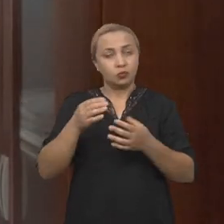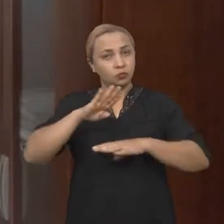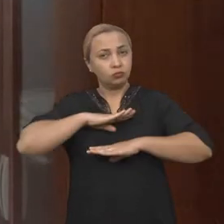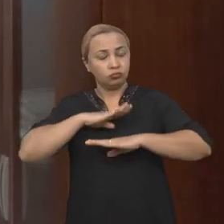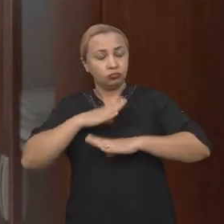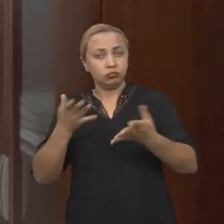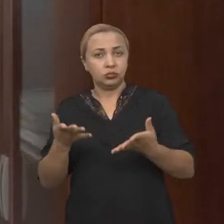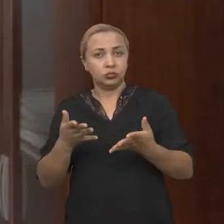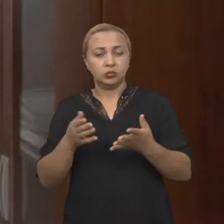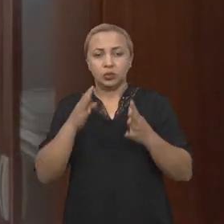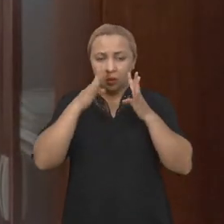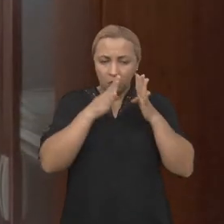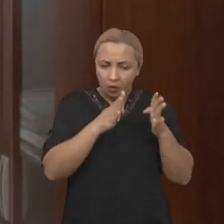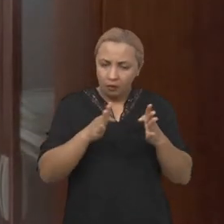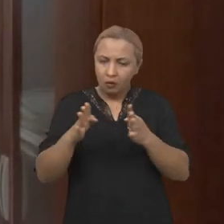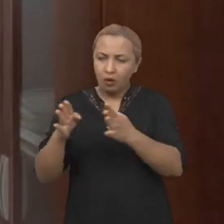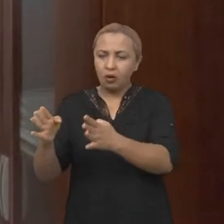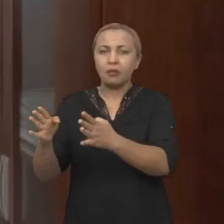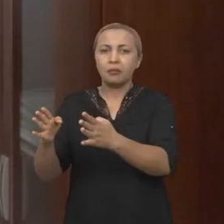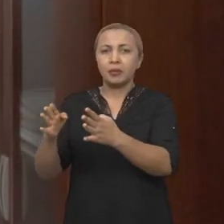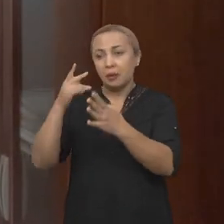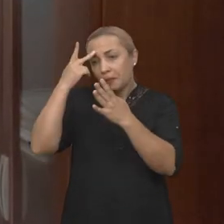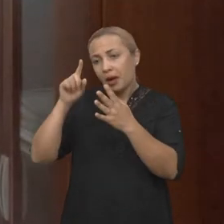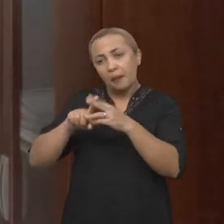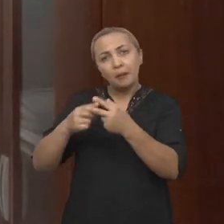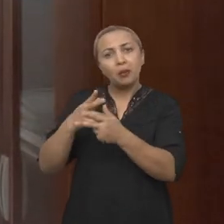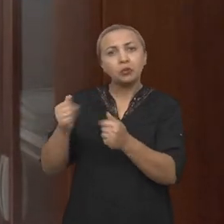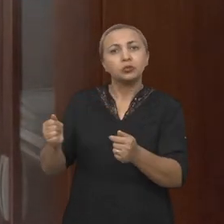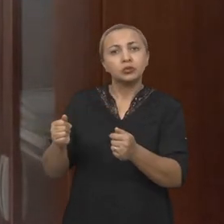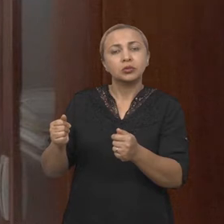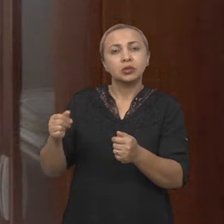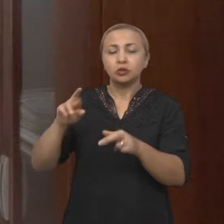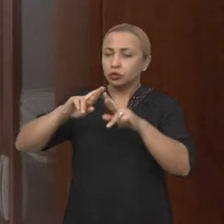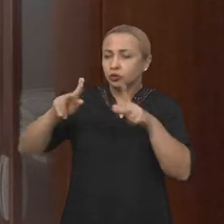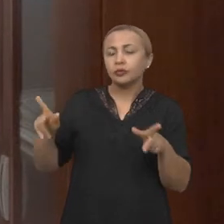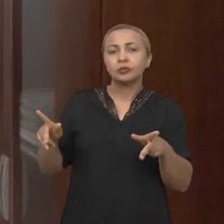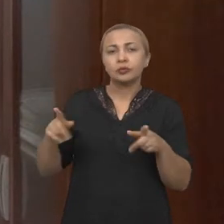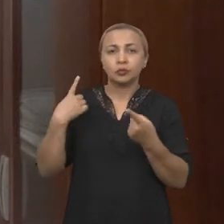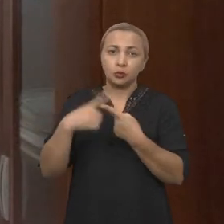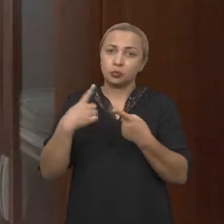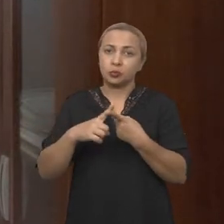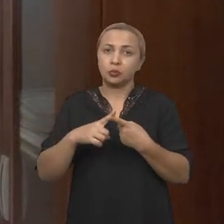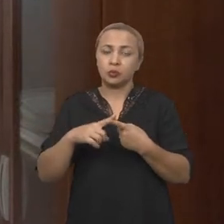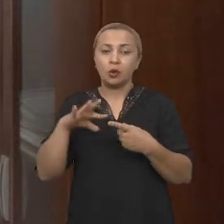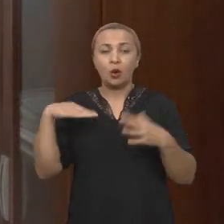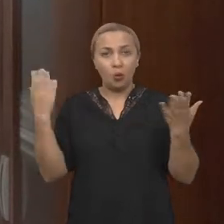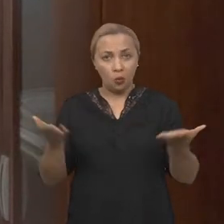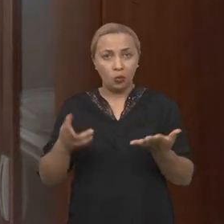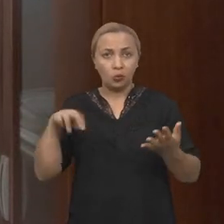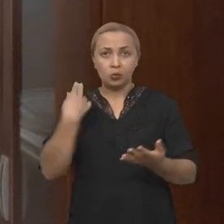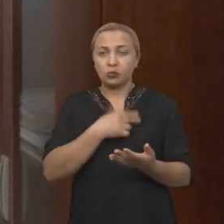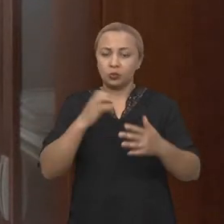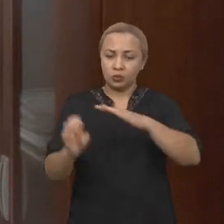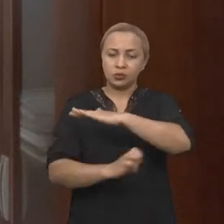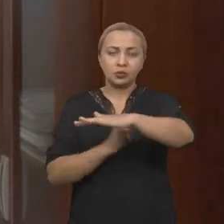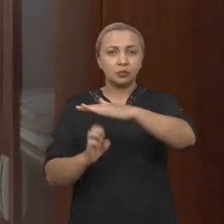mostrou, nos levou ao caminho de poder produzi-la. Porque hoje a nossa empresa tem o